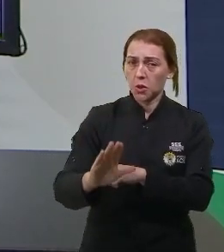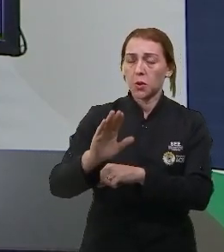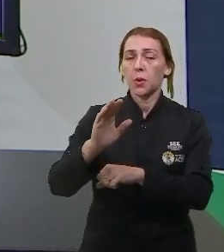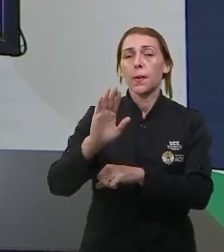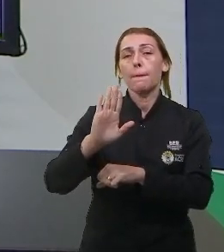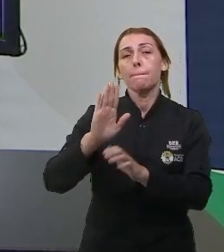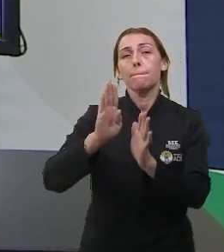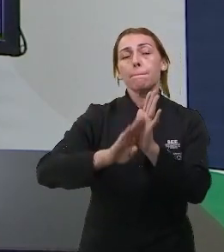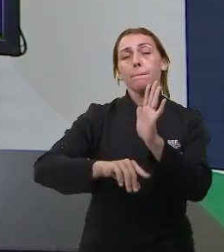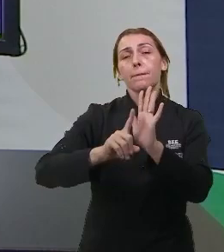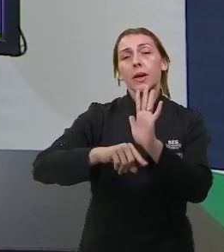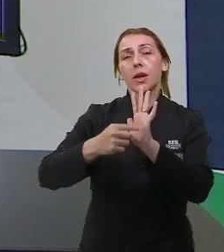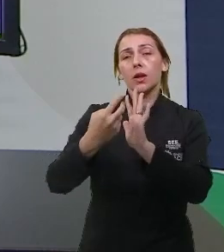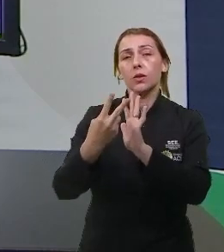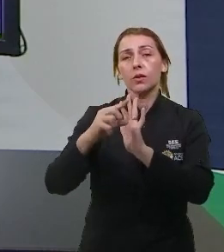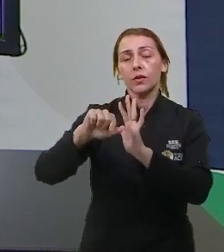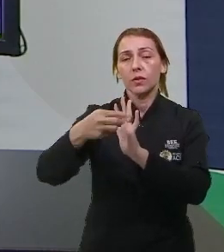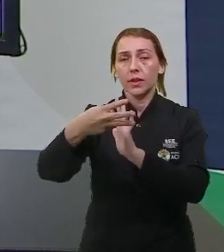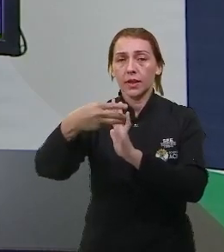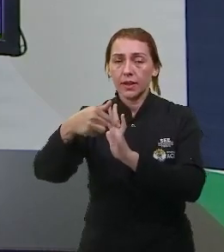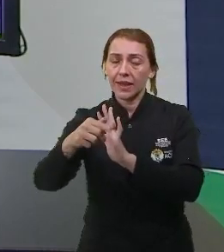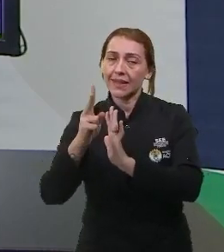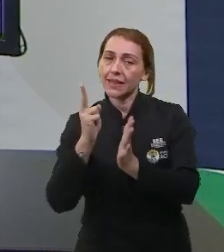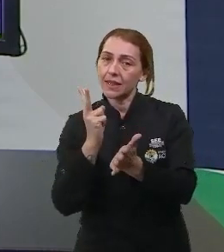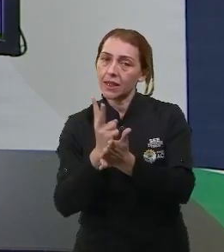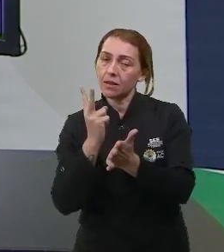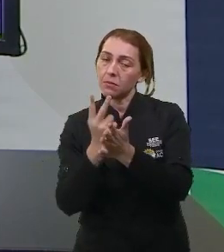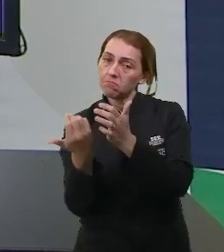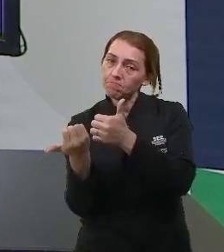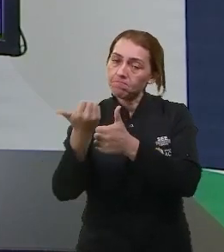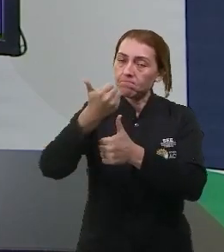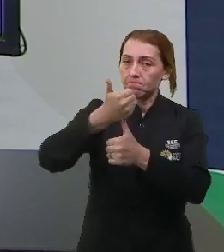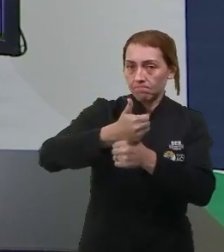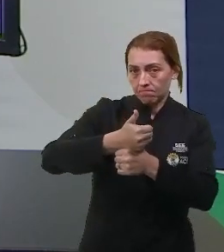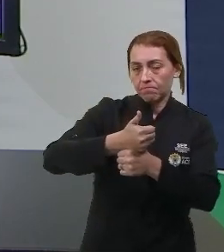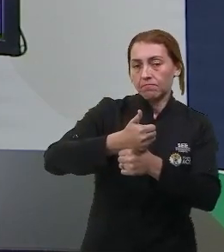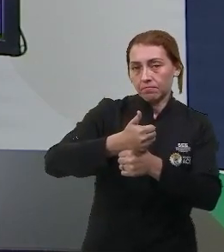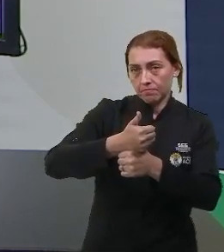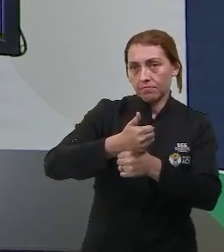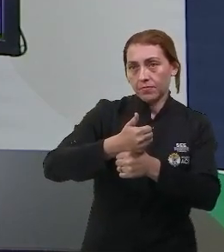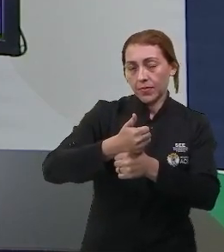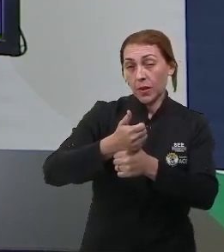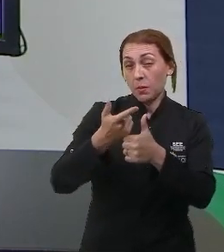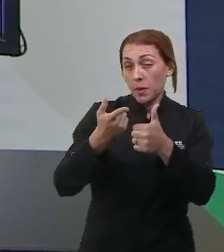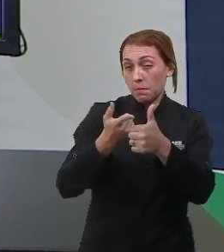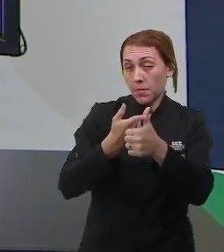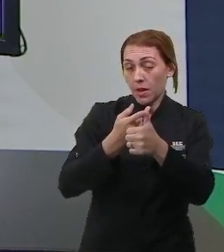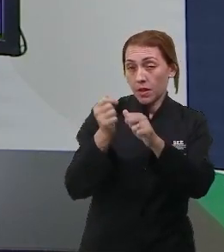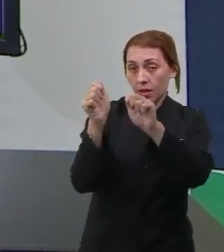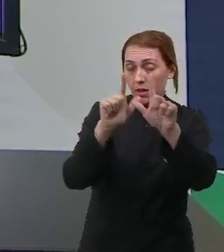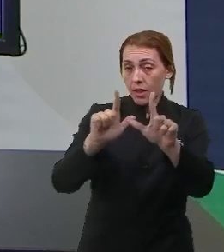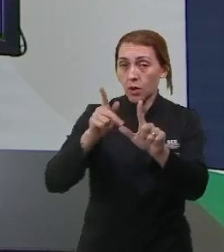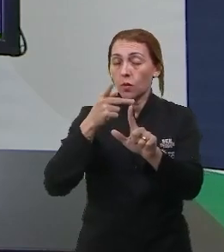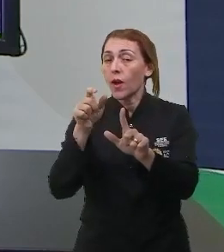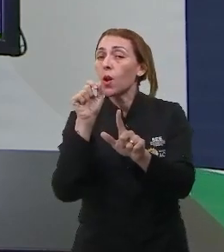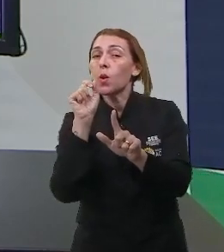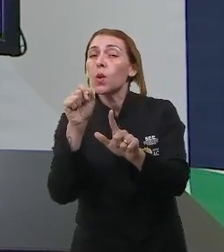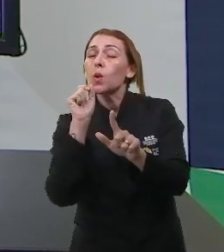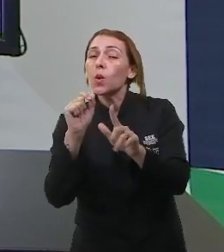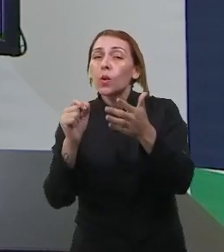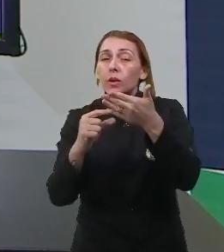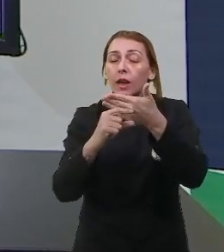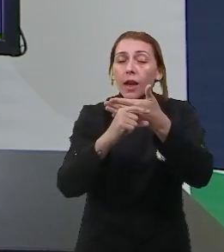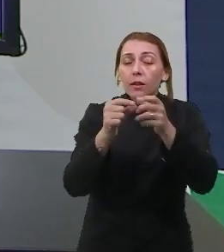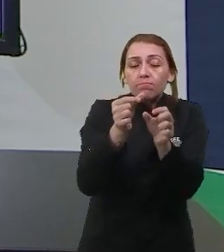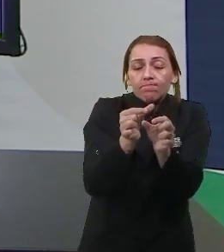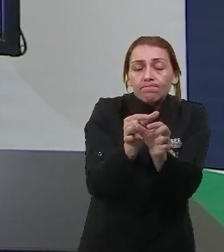,37 então ele sempre vai estar disposto a se oxidar por alguém lá no primeiro slide eu não falei o que eram aquelas barrinhas